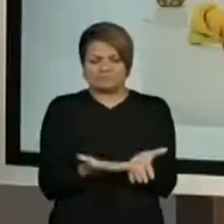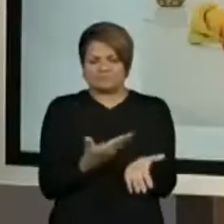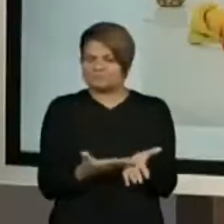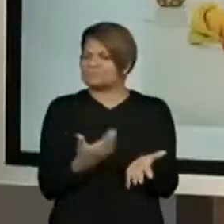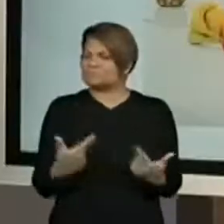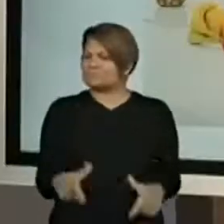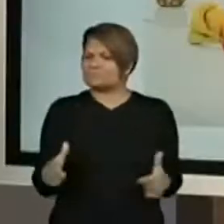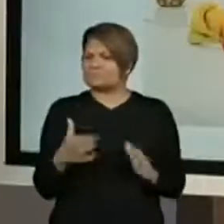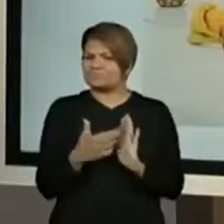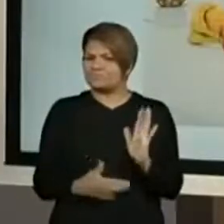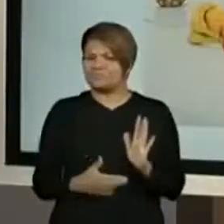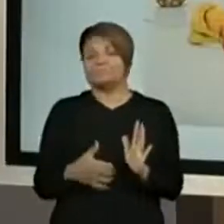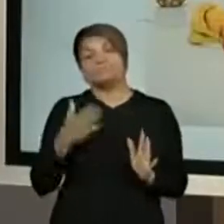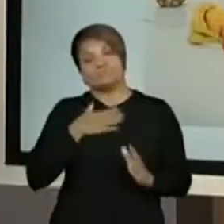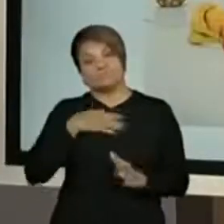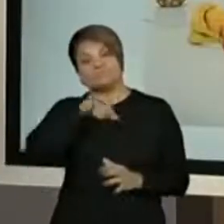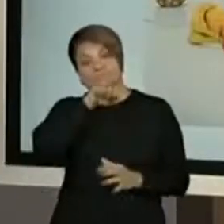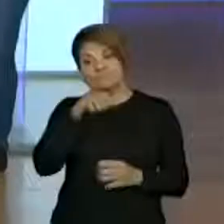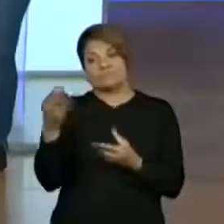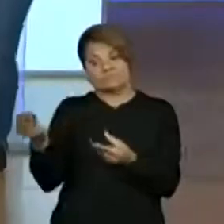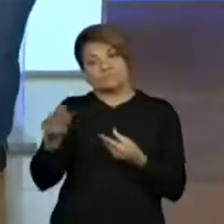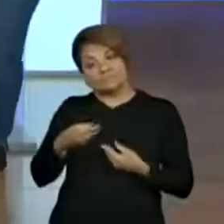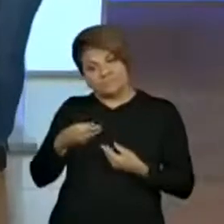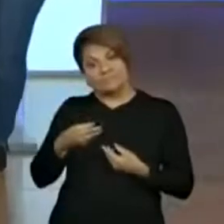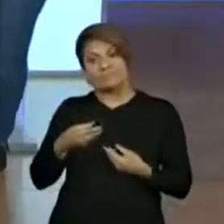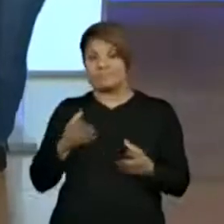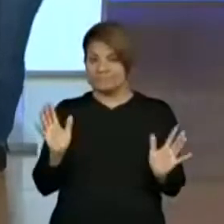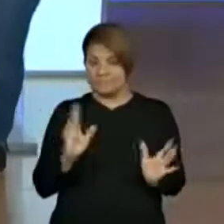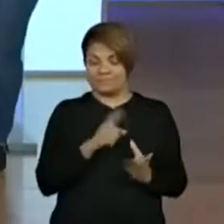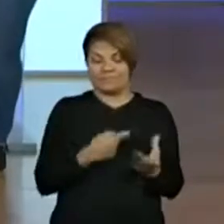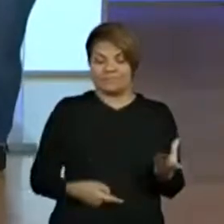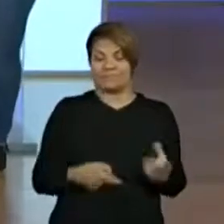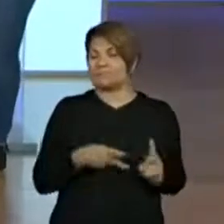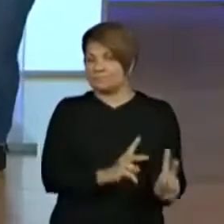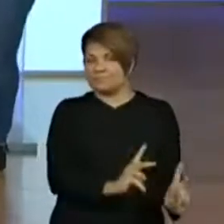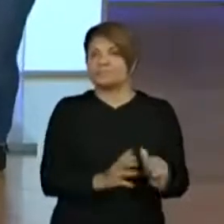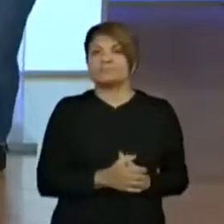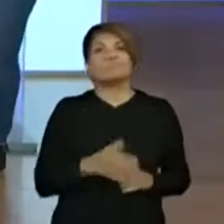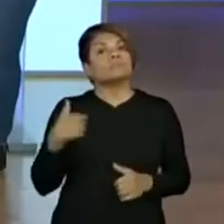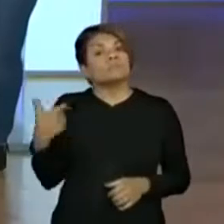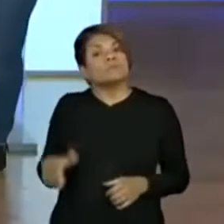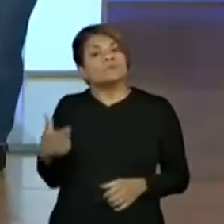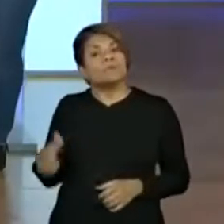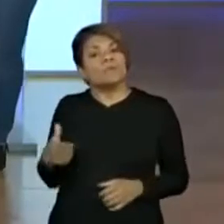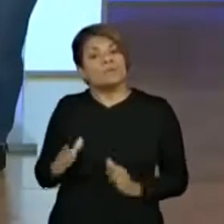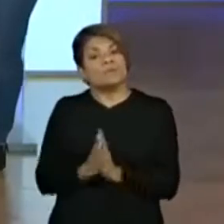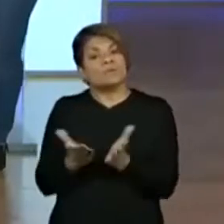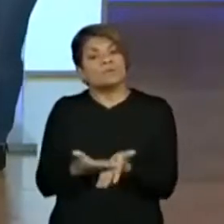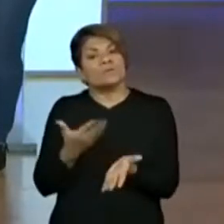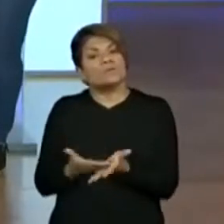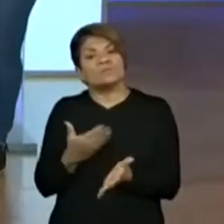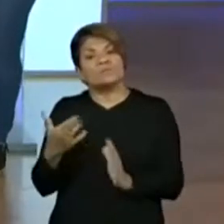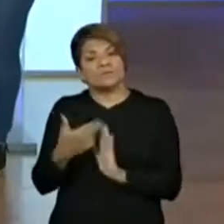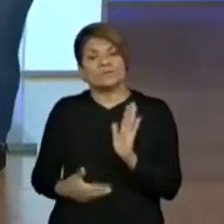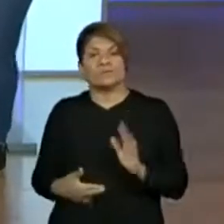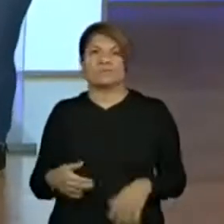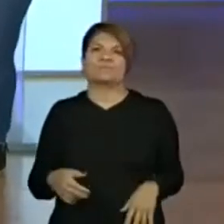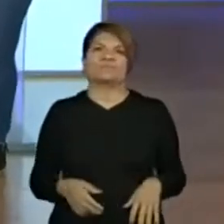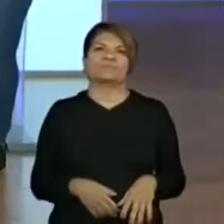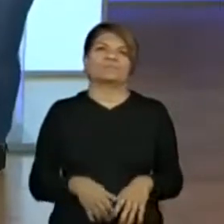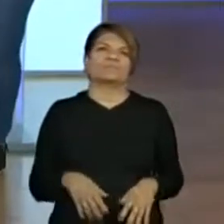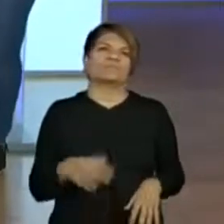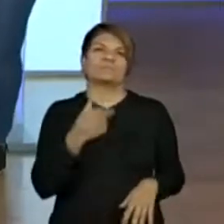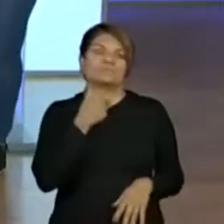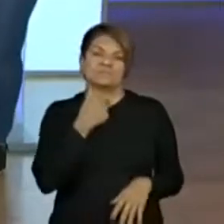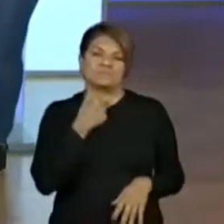sei. A minha mãe me deu um caderno. Eu tenho um livro de receita. E eu fiz... Não sei por que eu não tenho, mas eu não tenho um livro de receita. vou contar seu segredo, tá?